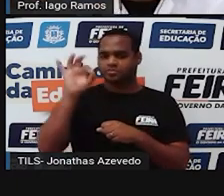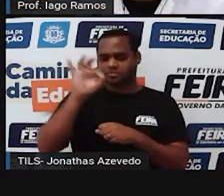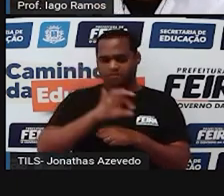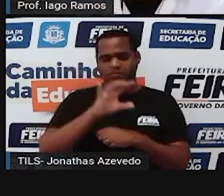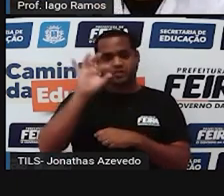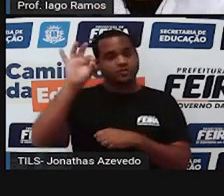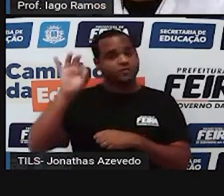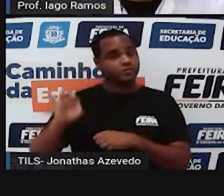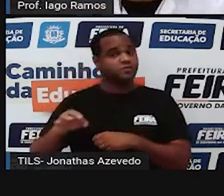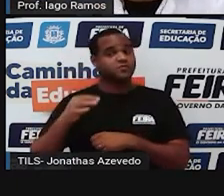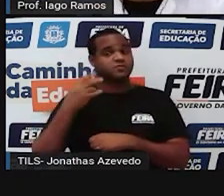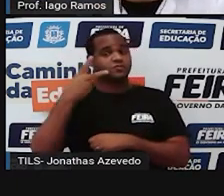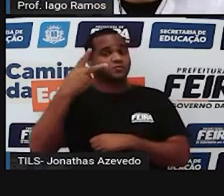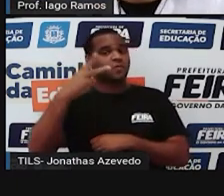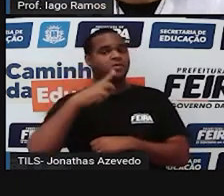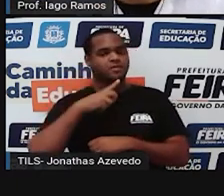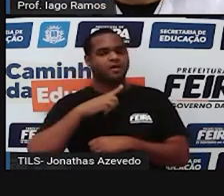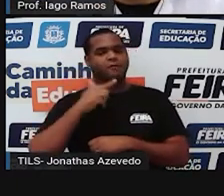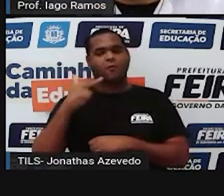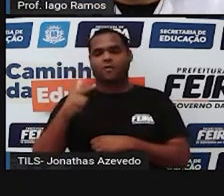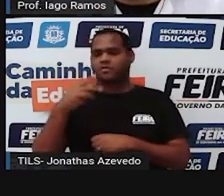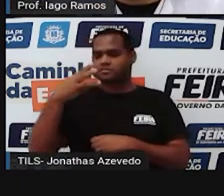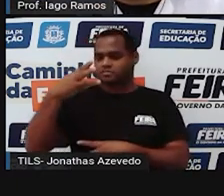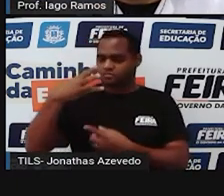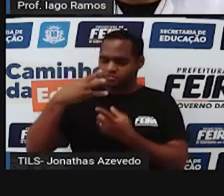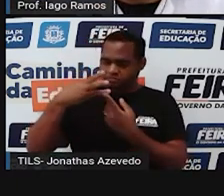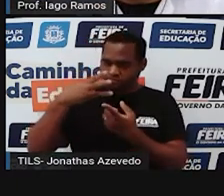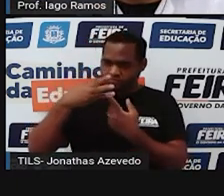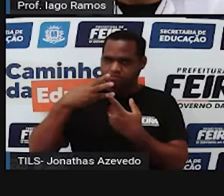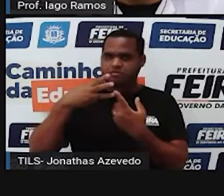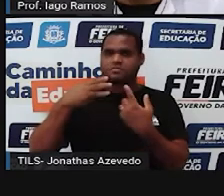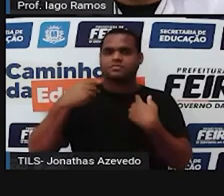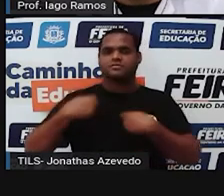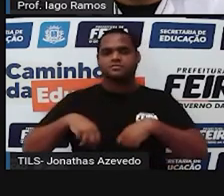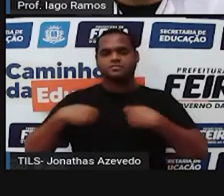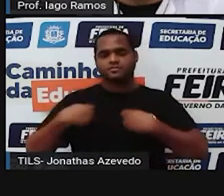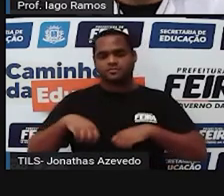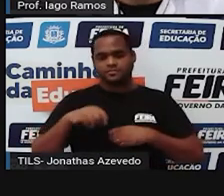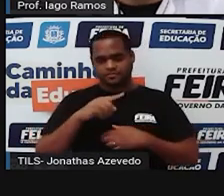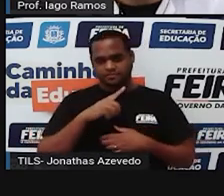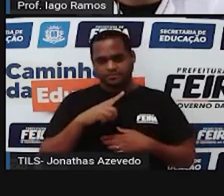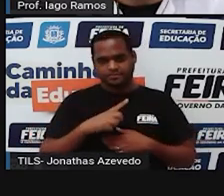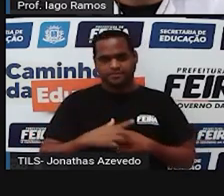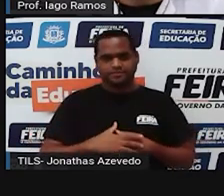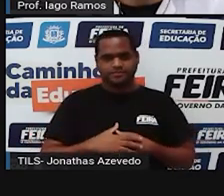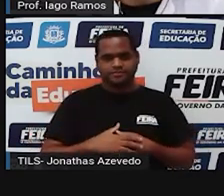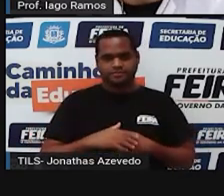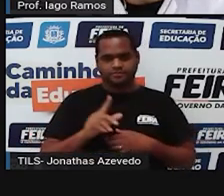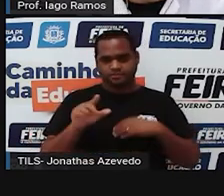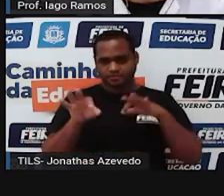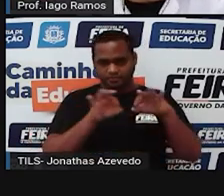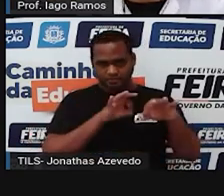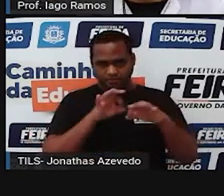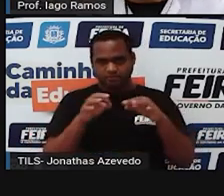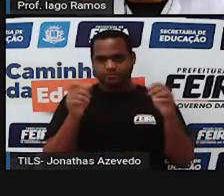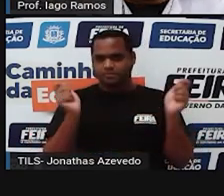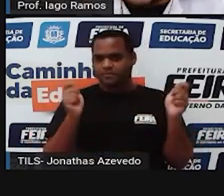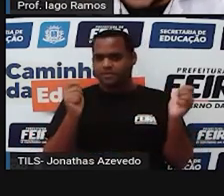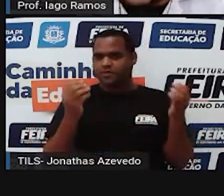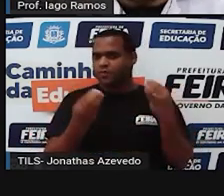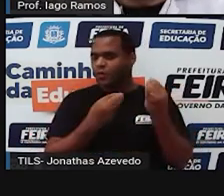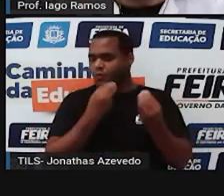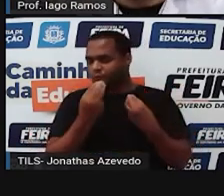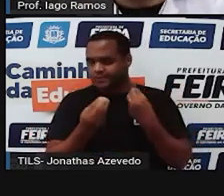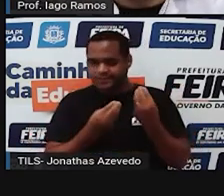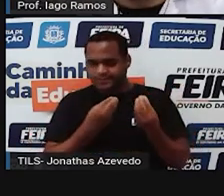vai ser colocada uma terceira corda e essa corda deverá ser instalada de uma forma de uma